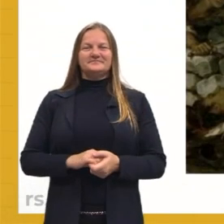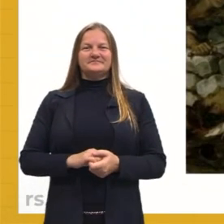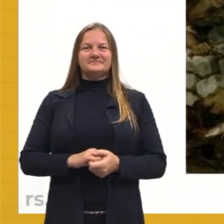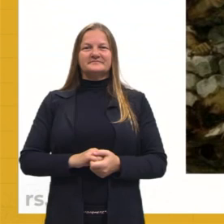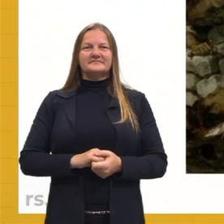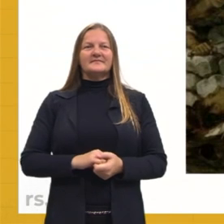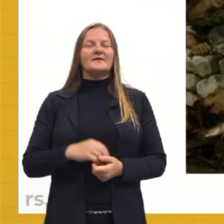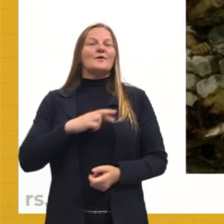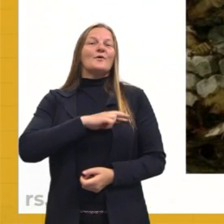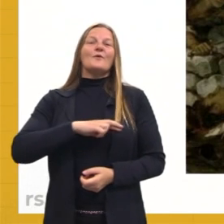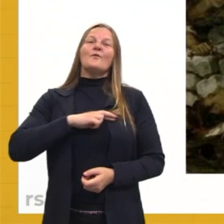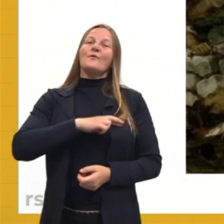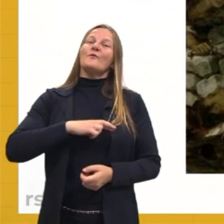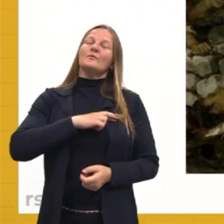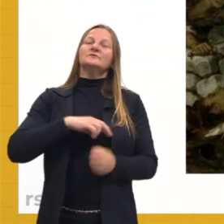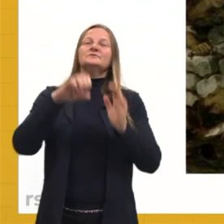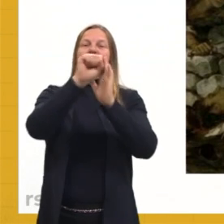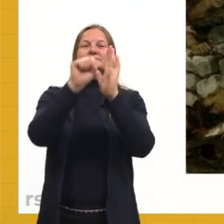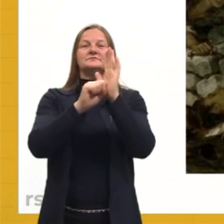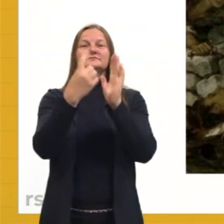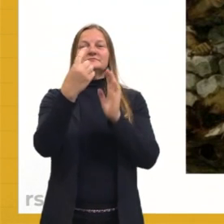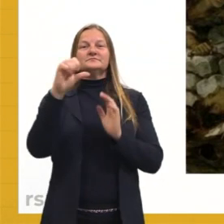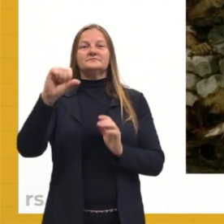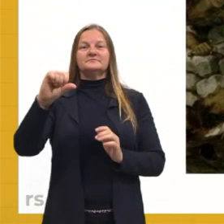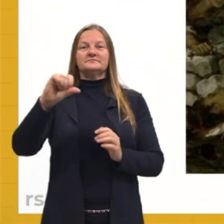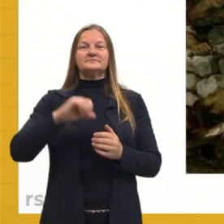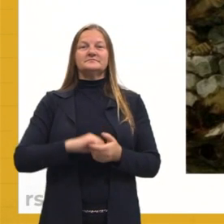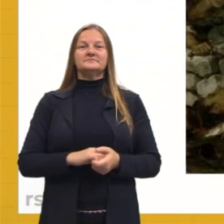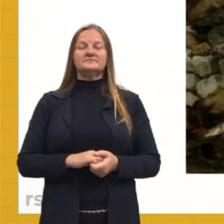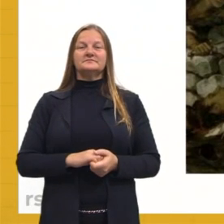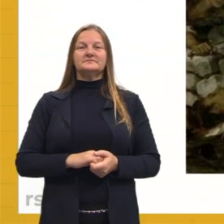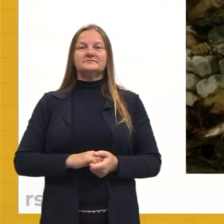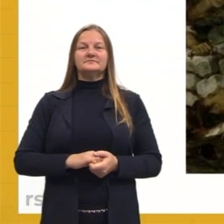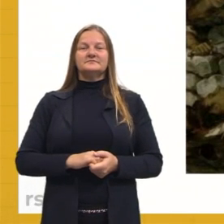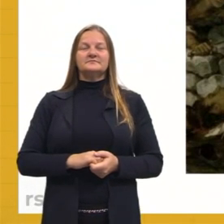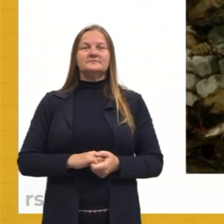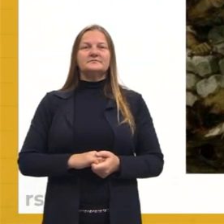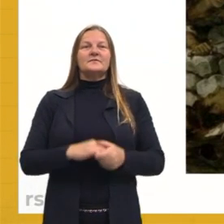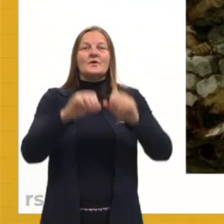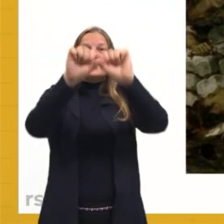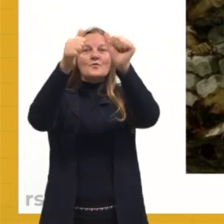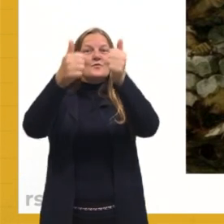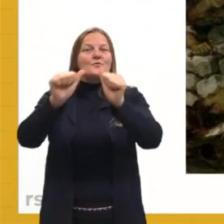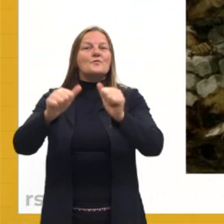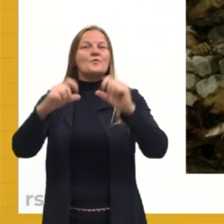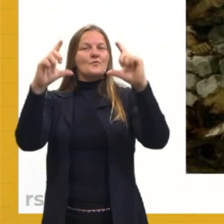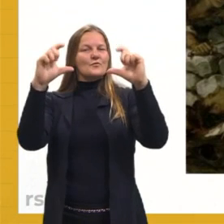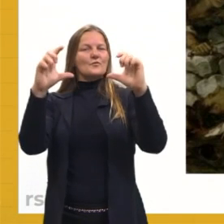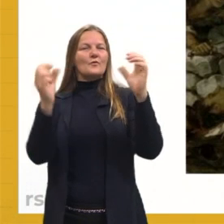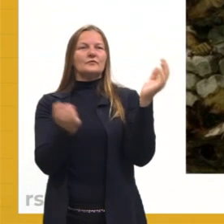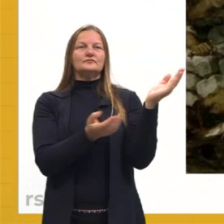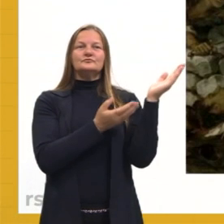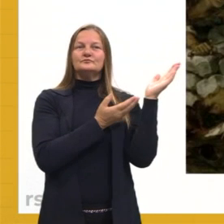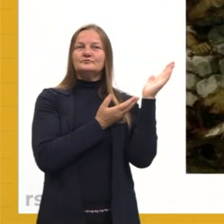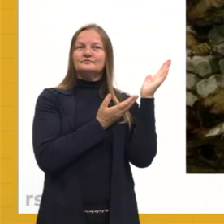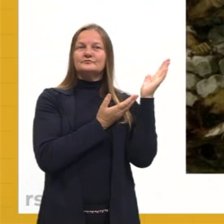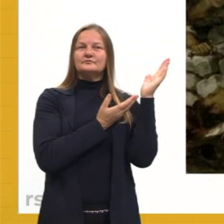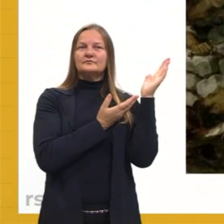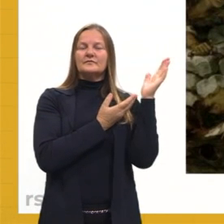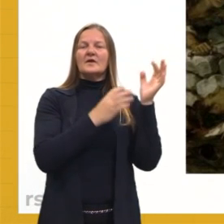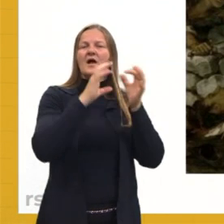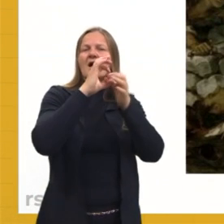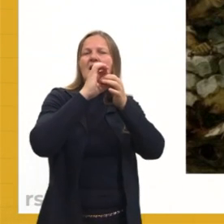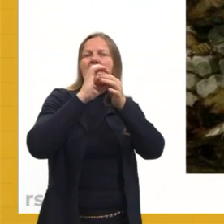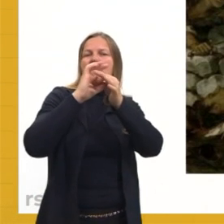Então, o romantismo ali, século XIX, nós temos aqui uma imagem do Eugène de Lacroix, A Liberdade Guião do